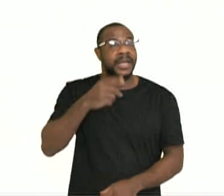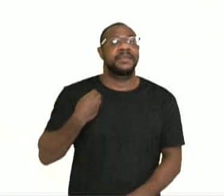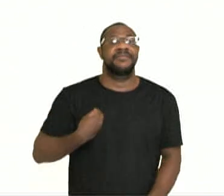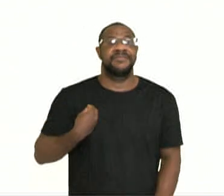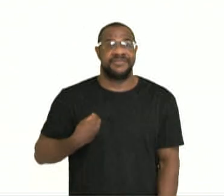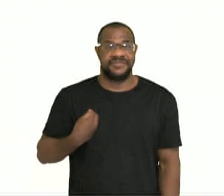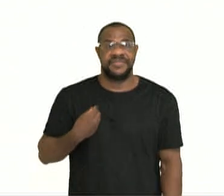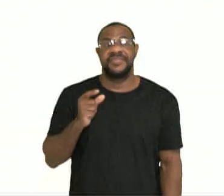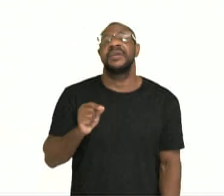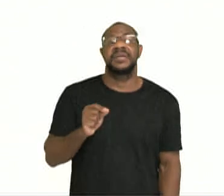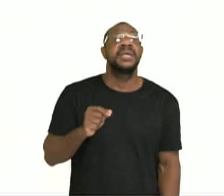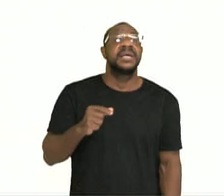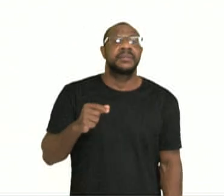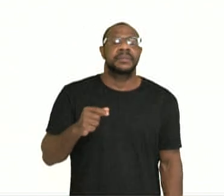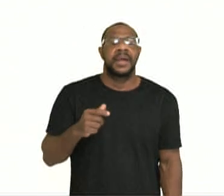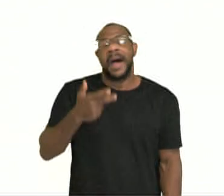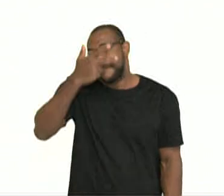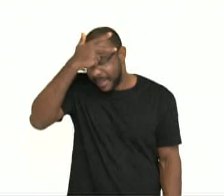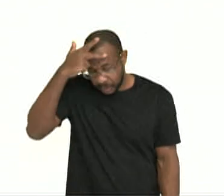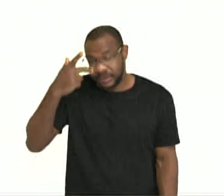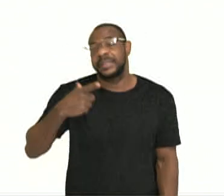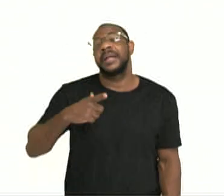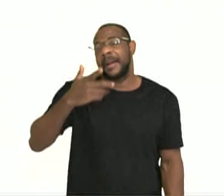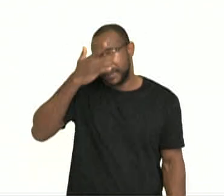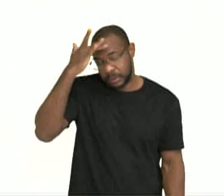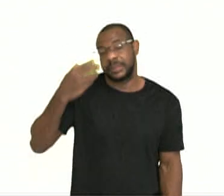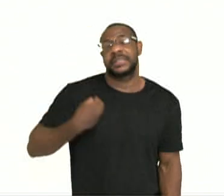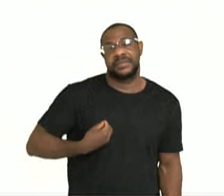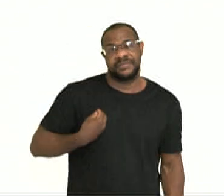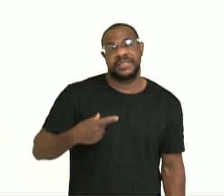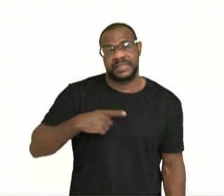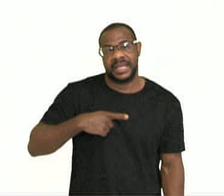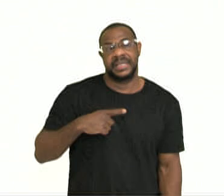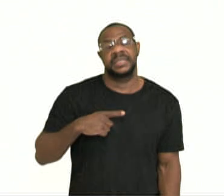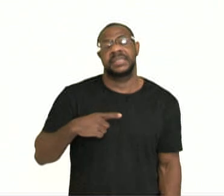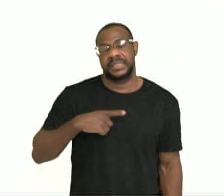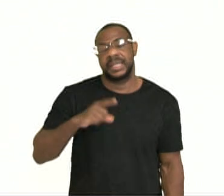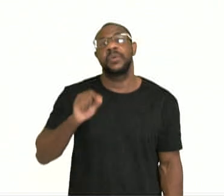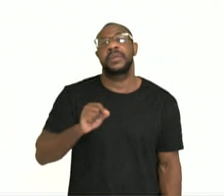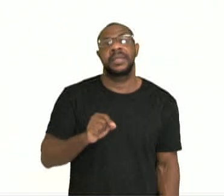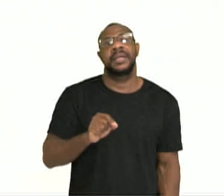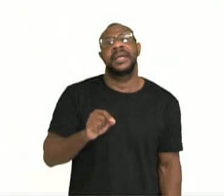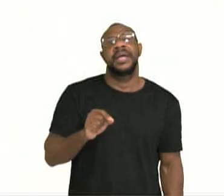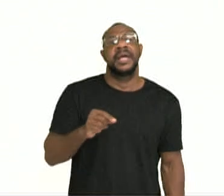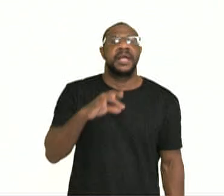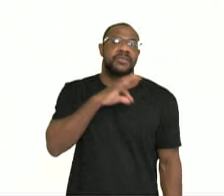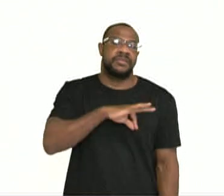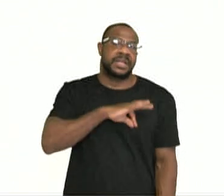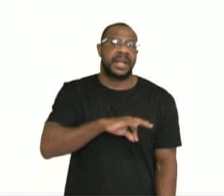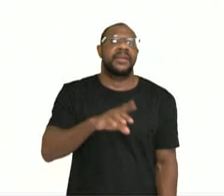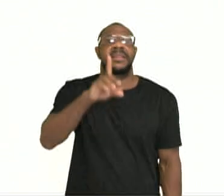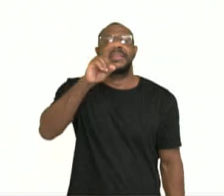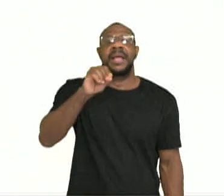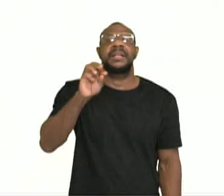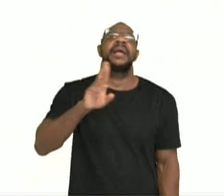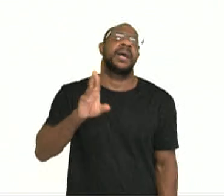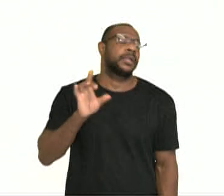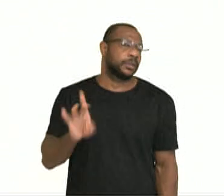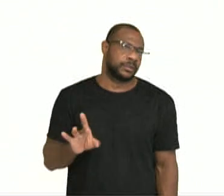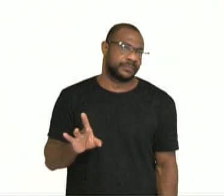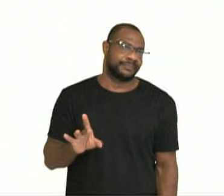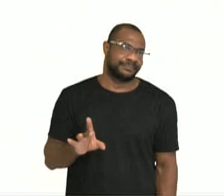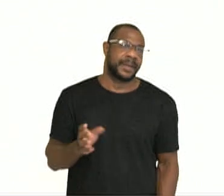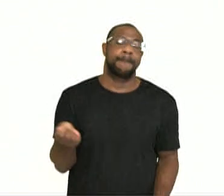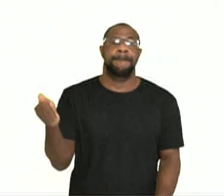ou 10,80 reais. Então, isso segundo a classificação do Banco Mundial. E de acordo com a tabela, o Brasil atingiu os piores